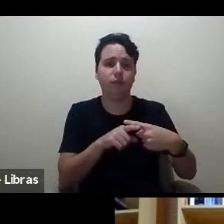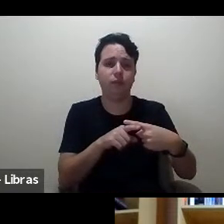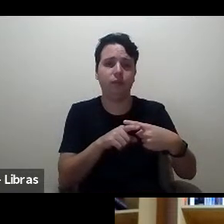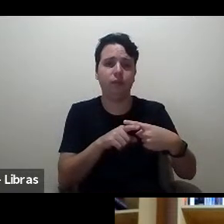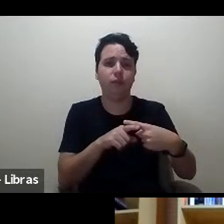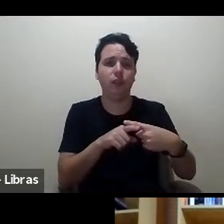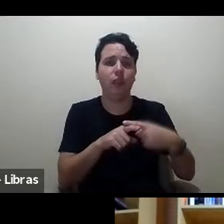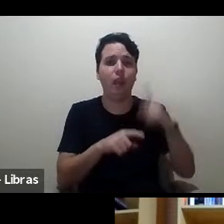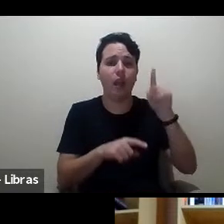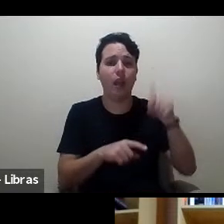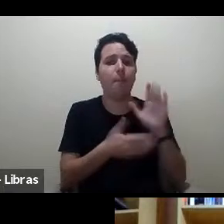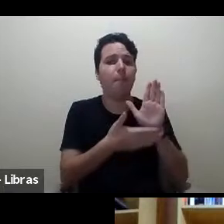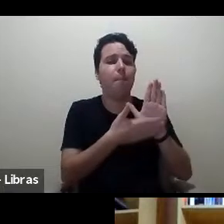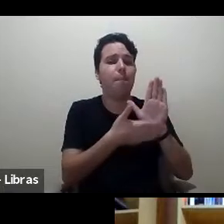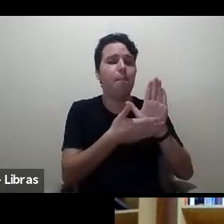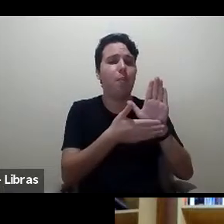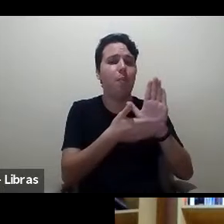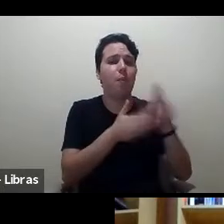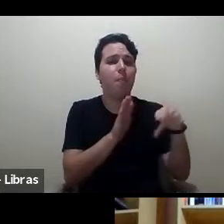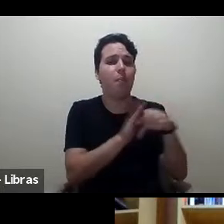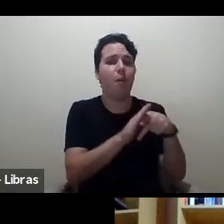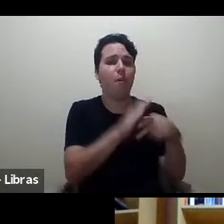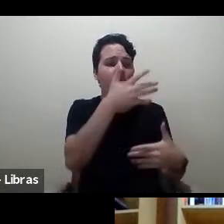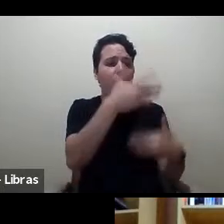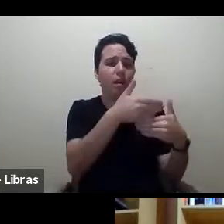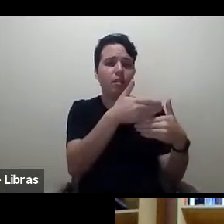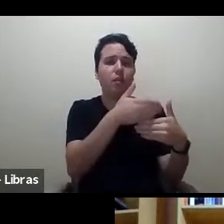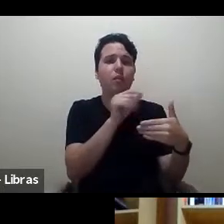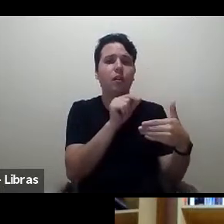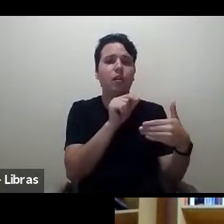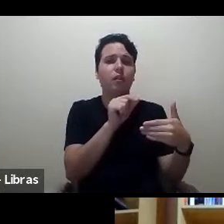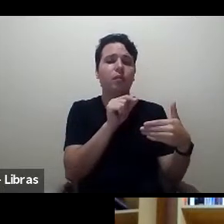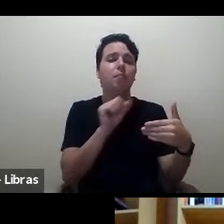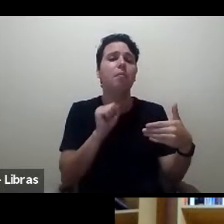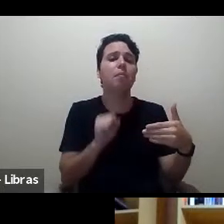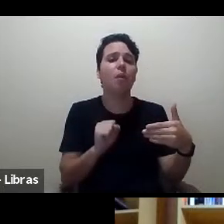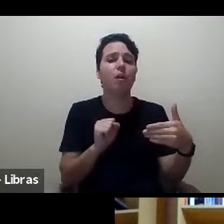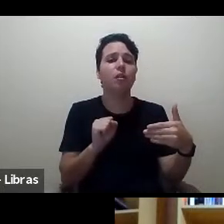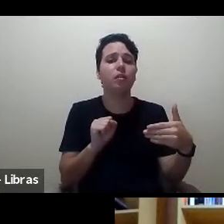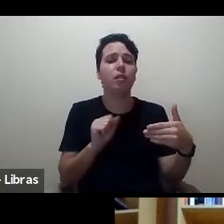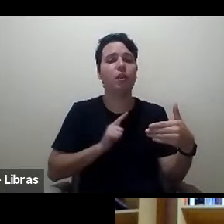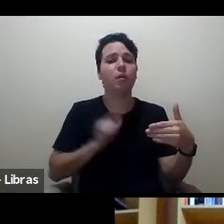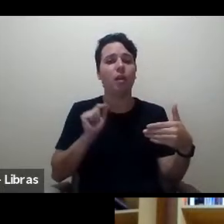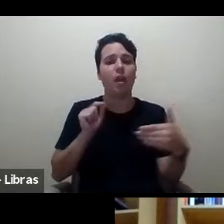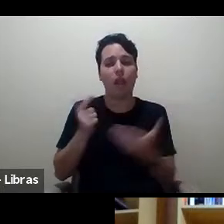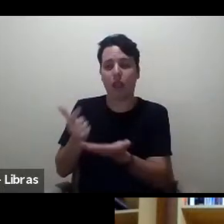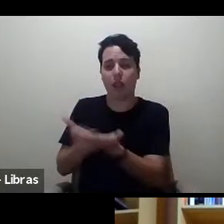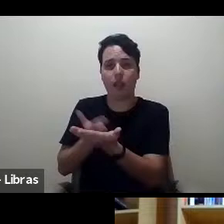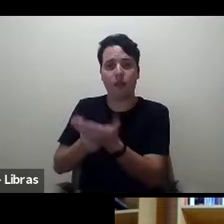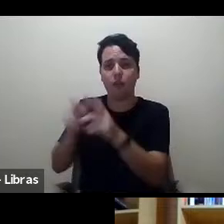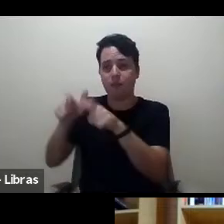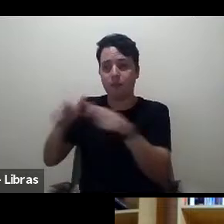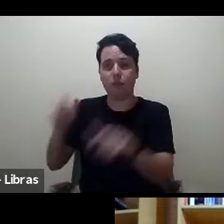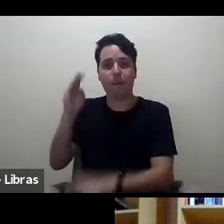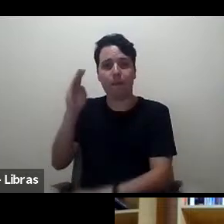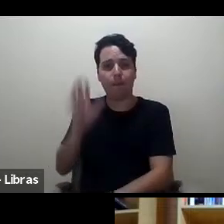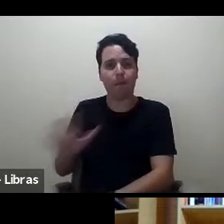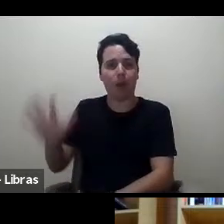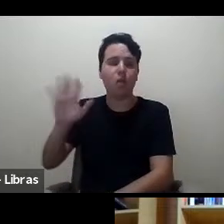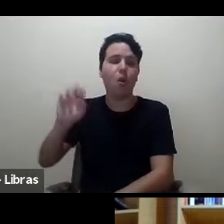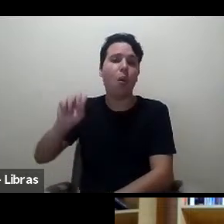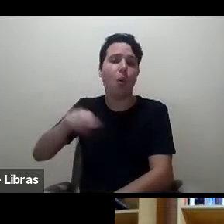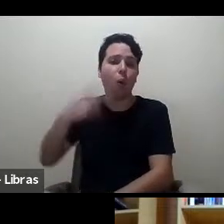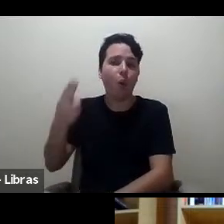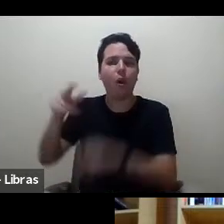proposta das resenhas é que eventualmente os livros de brasileiros ou escritos originalmente em português